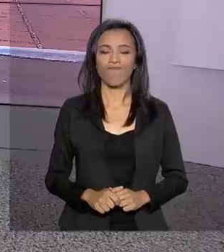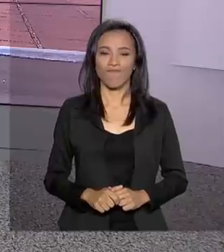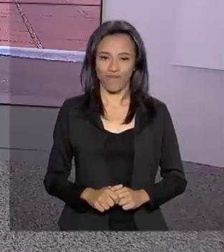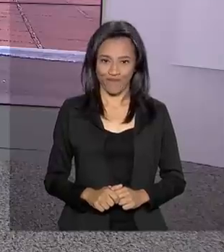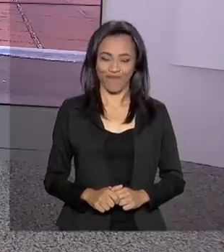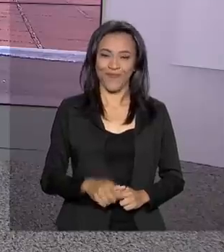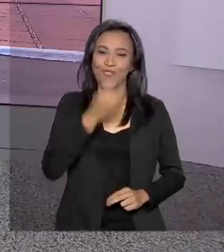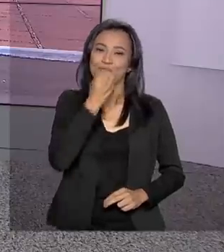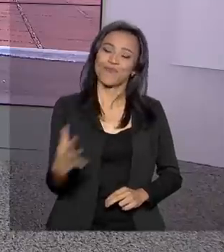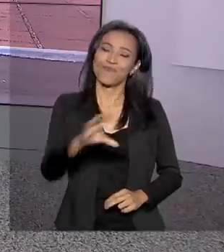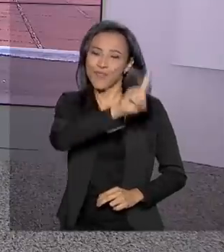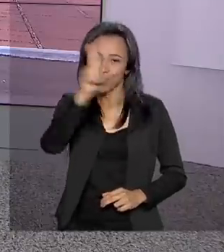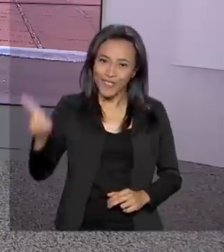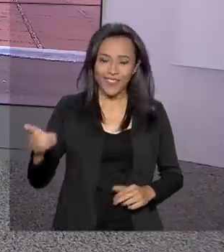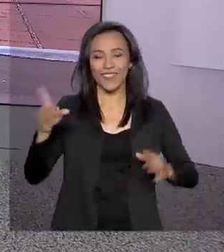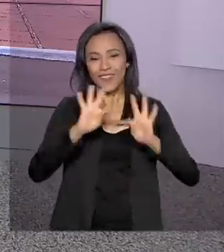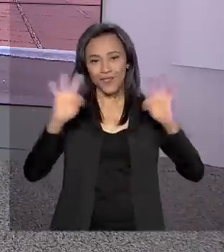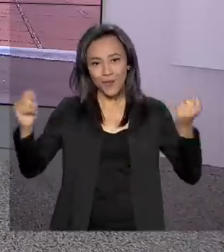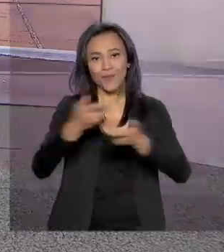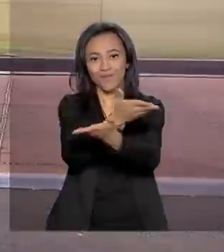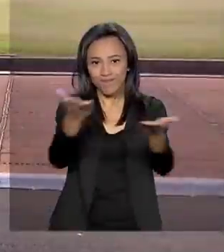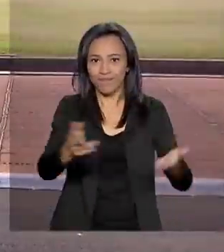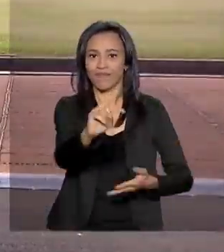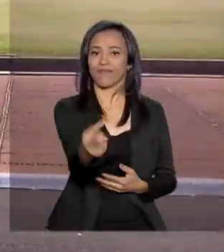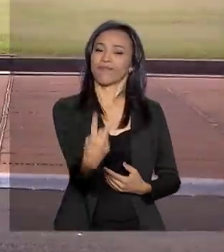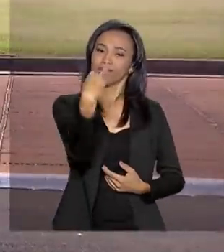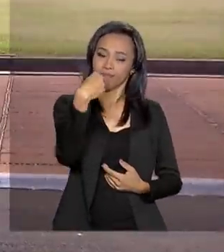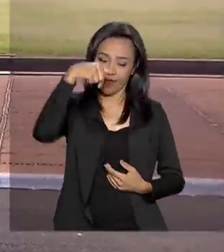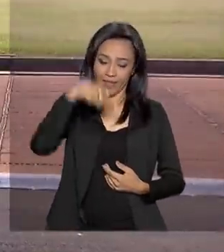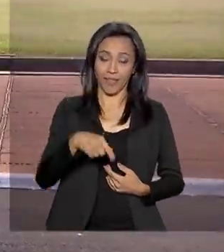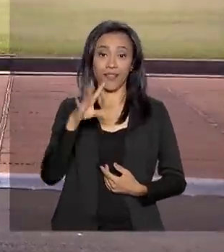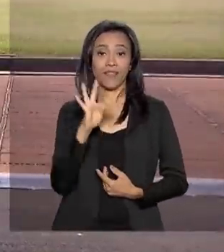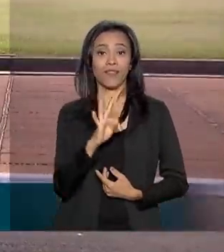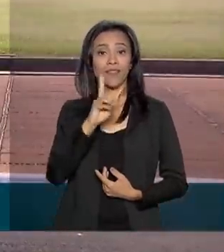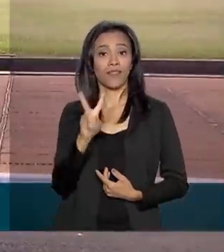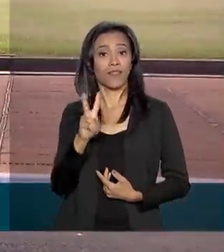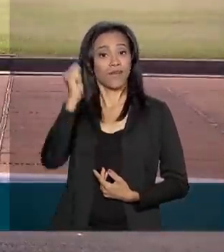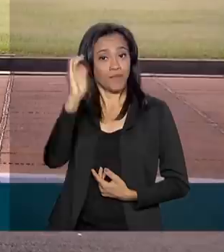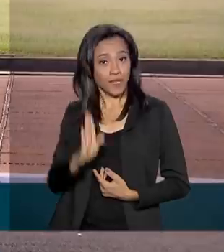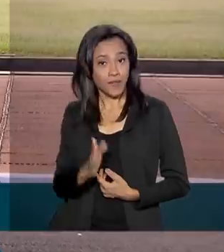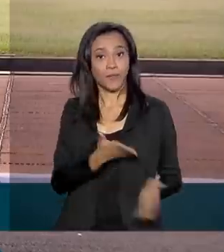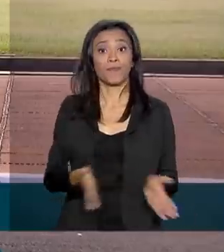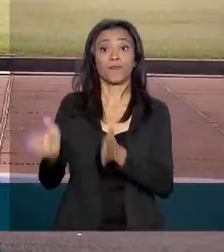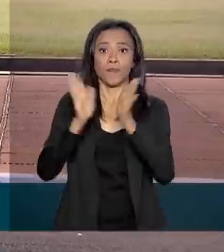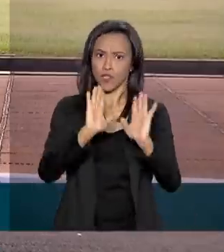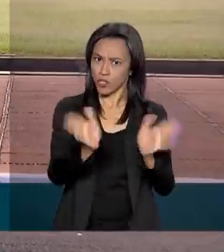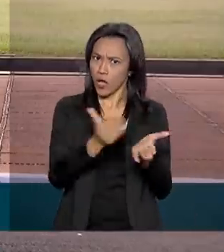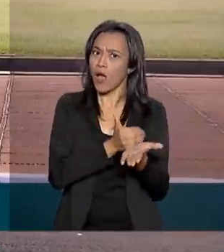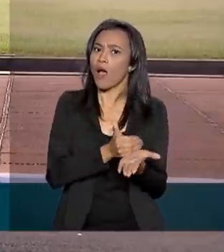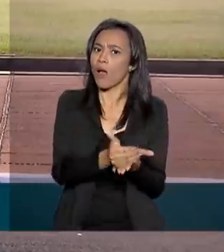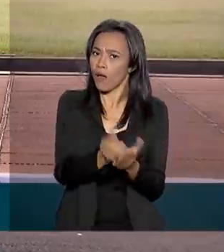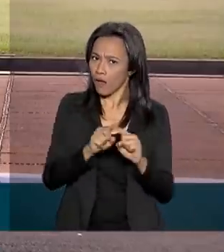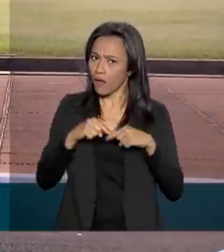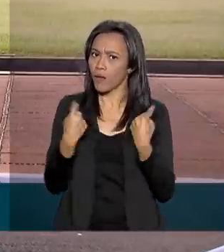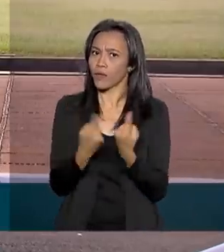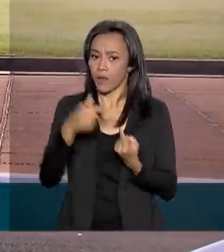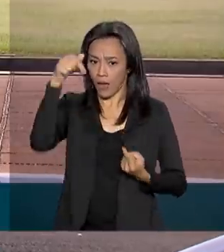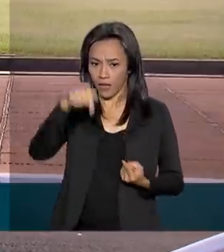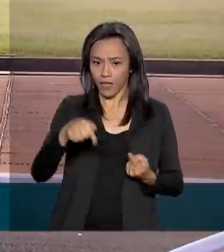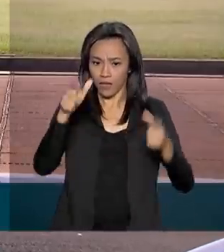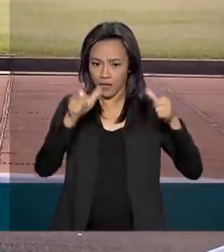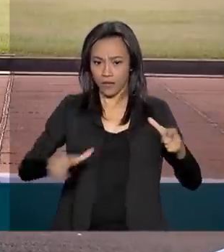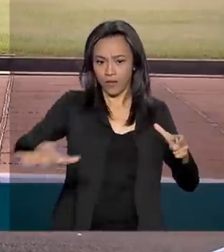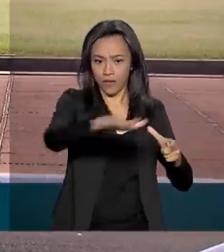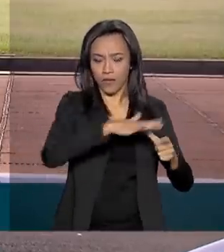Olá, Carla, bom dia. Um bom dia a todos que nos acompanham na TV Brasil. Olha, a reunião já começou aqui no Palácio da Alvorada.